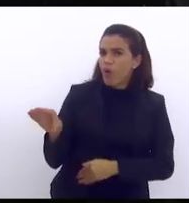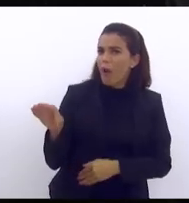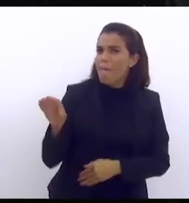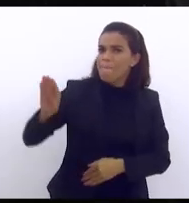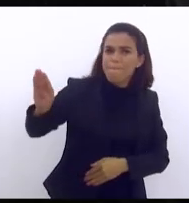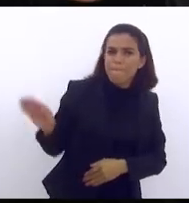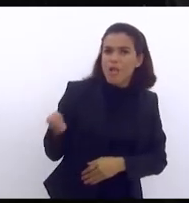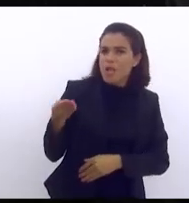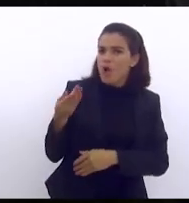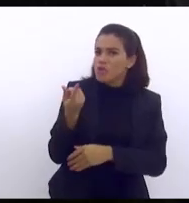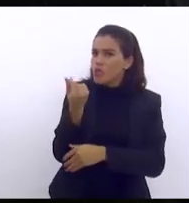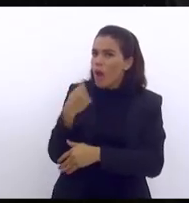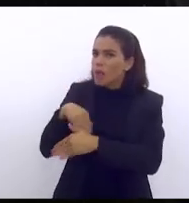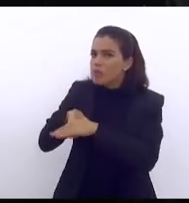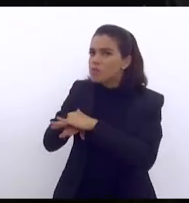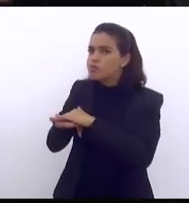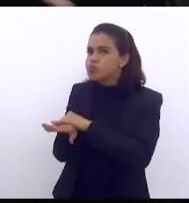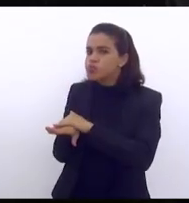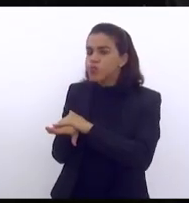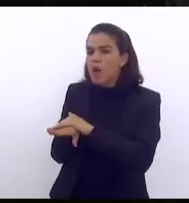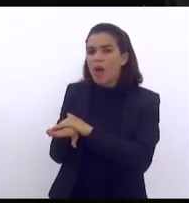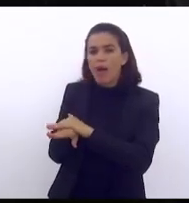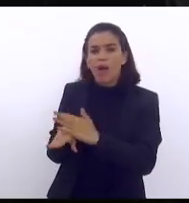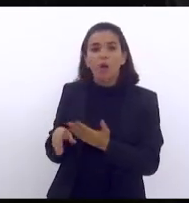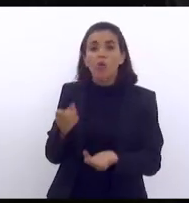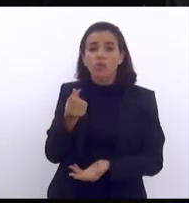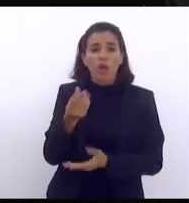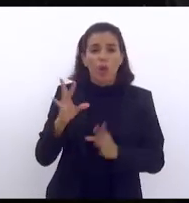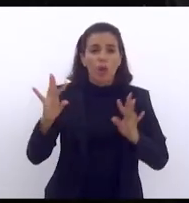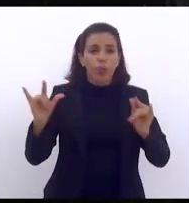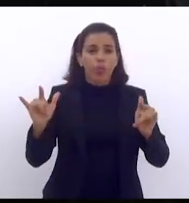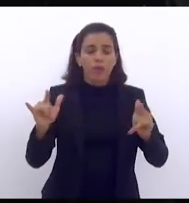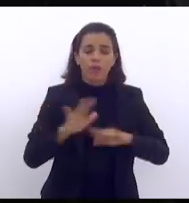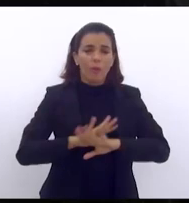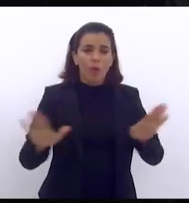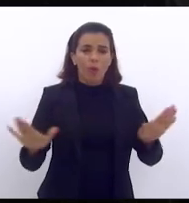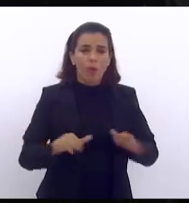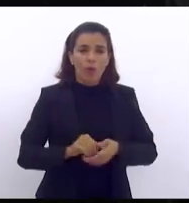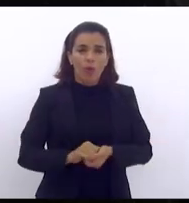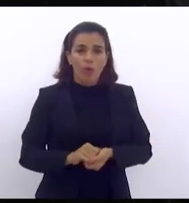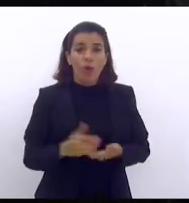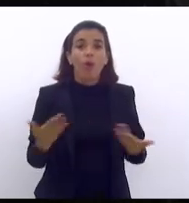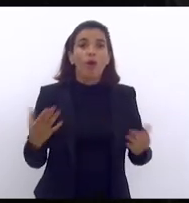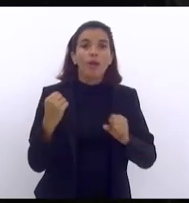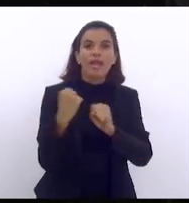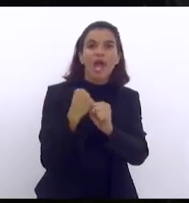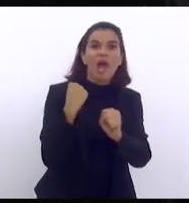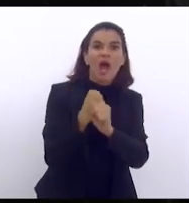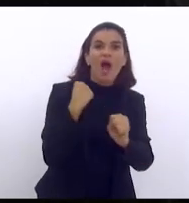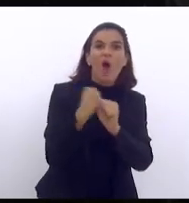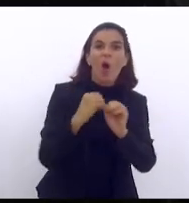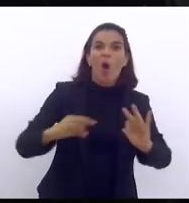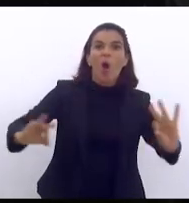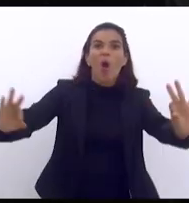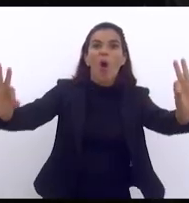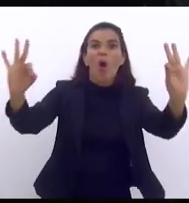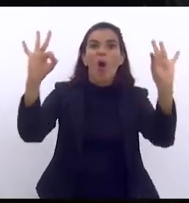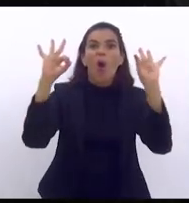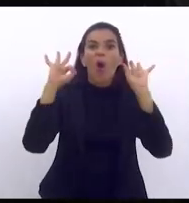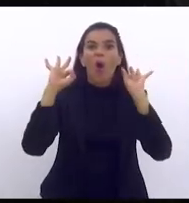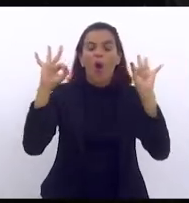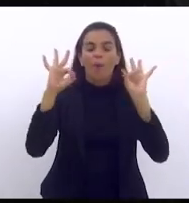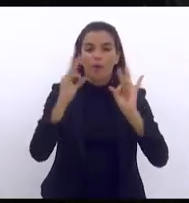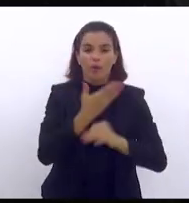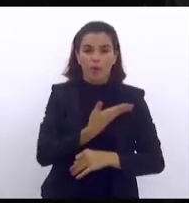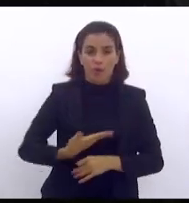a venda da CEDAI acabou cadê a obra estruturante que